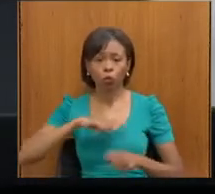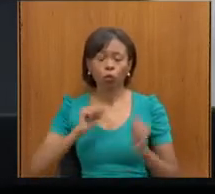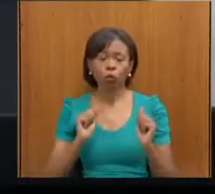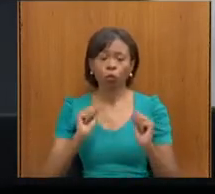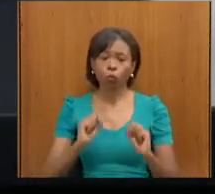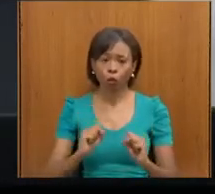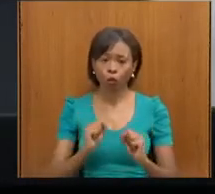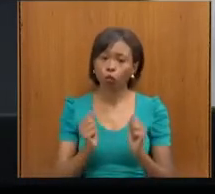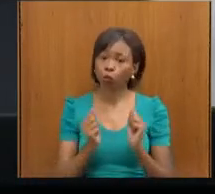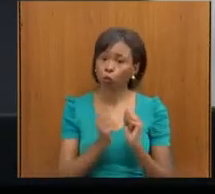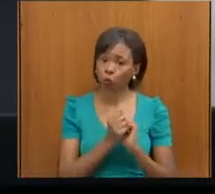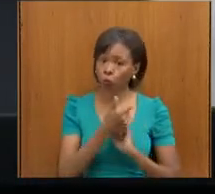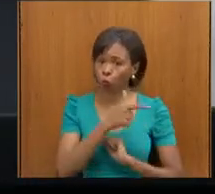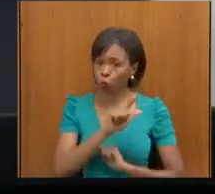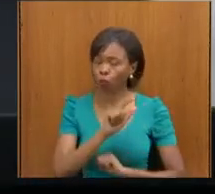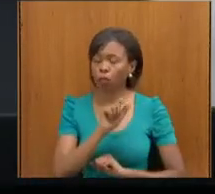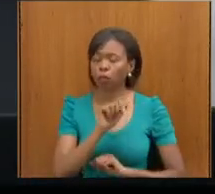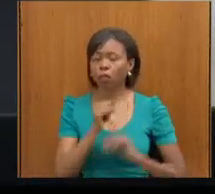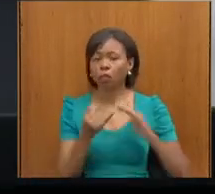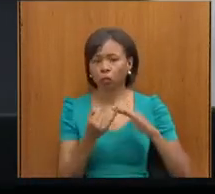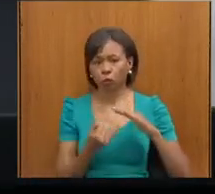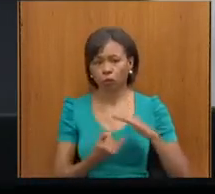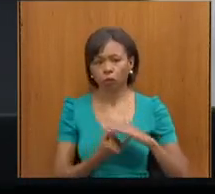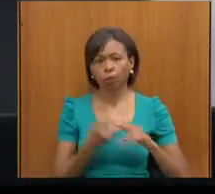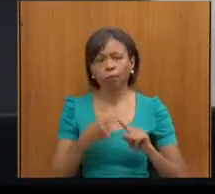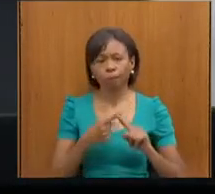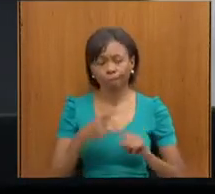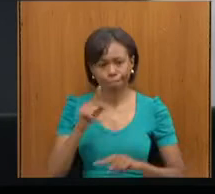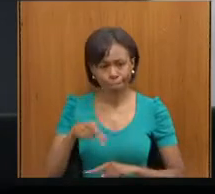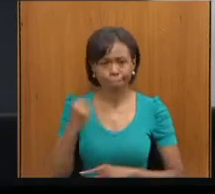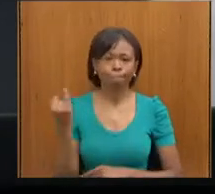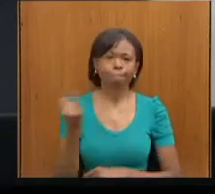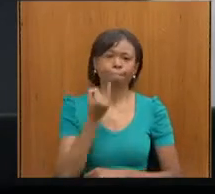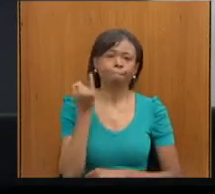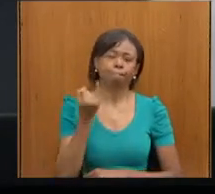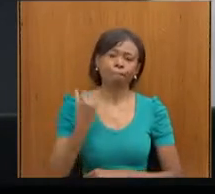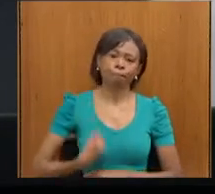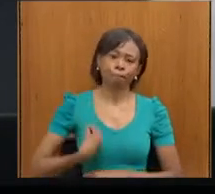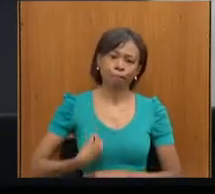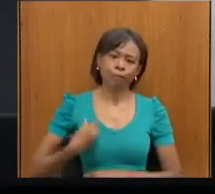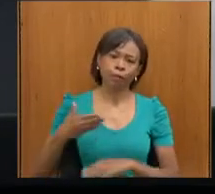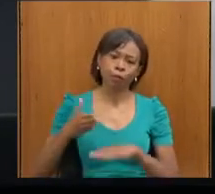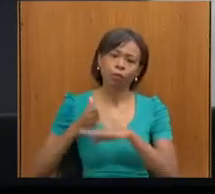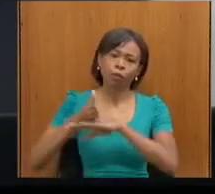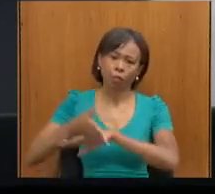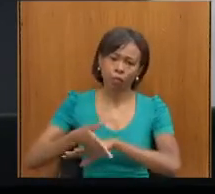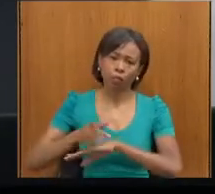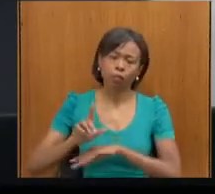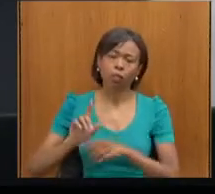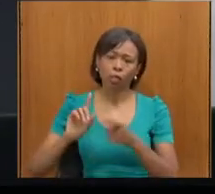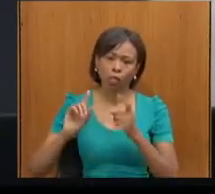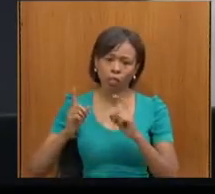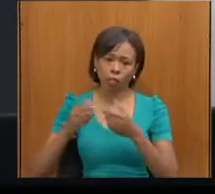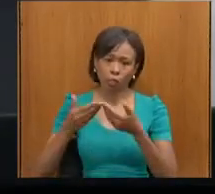várias outras instituições, que eu acho fundamental essa participação lá nesse grande dia.